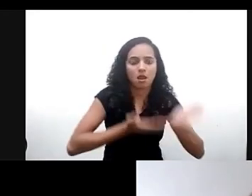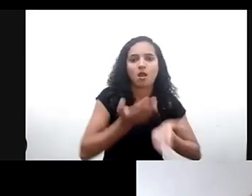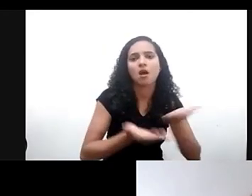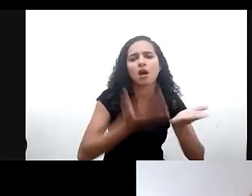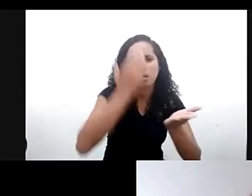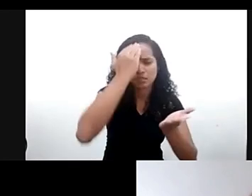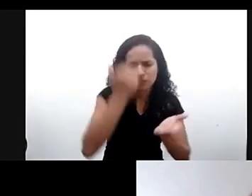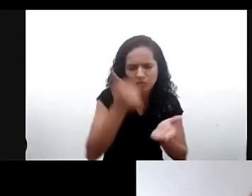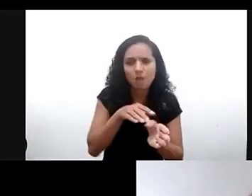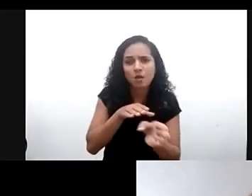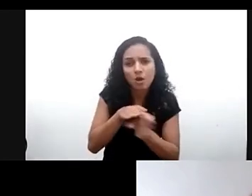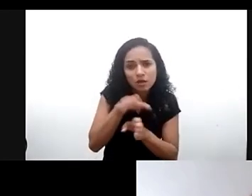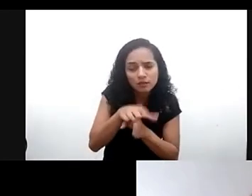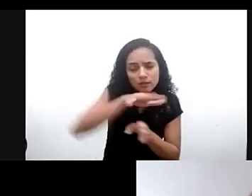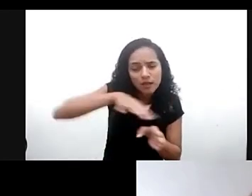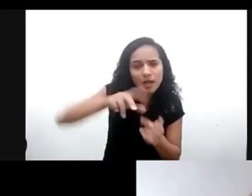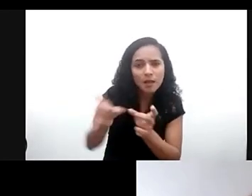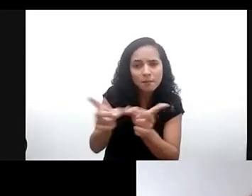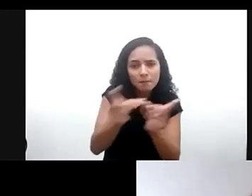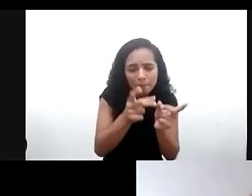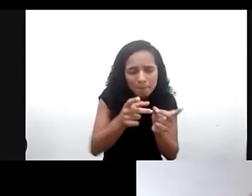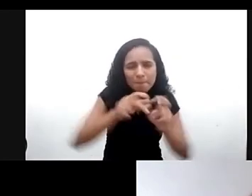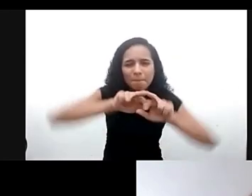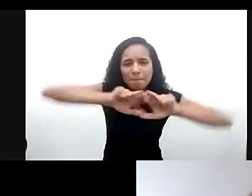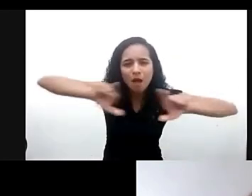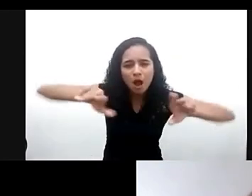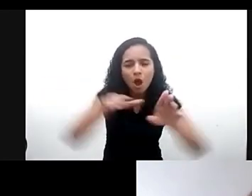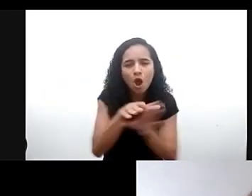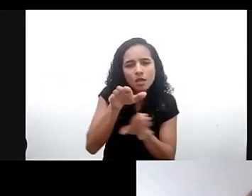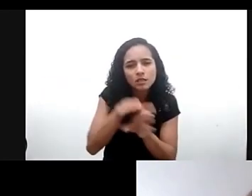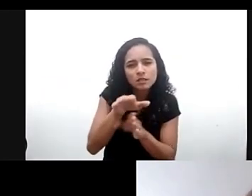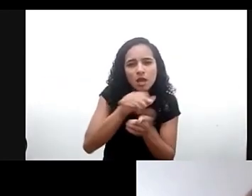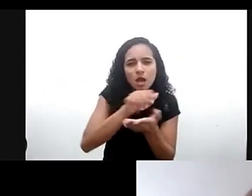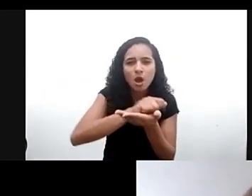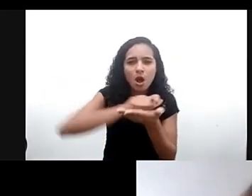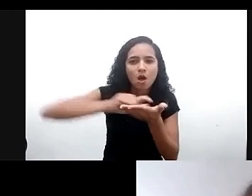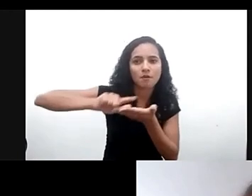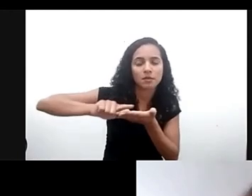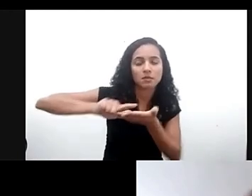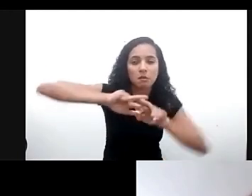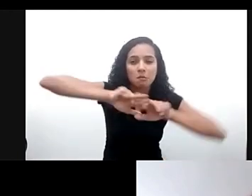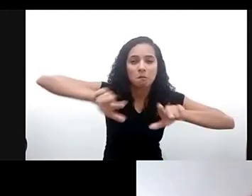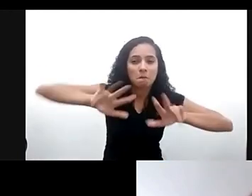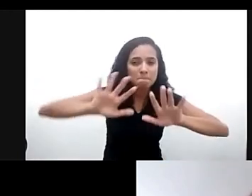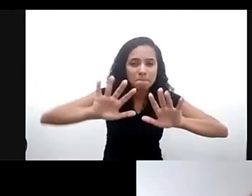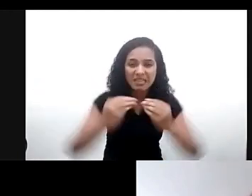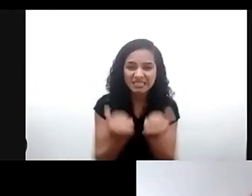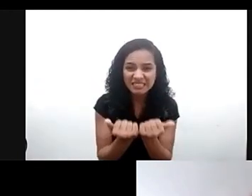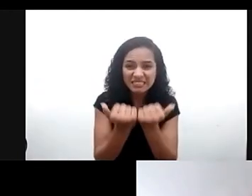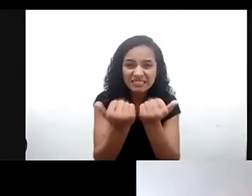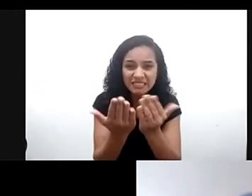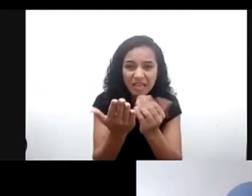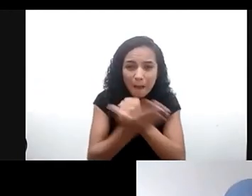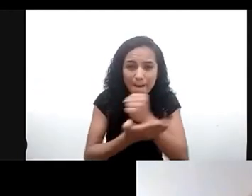orientadas ao mercado que falam de inovação alfabetização mas que não proporcionam as condições socioestruturais